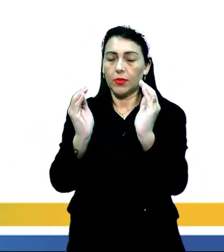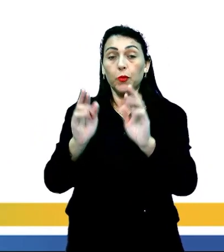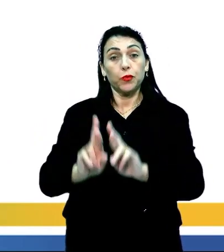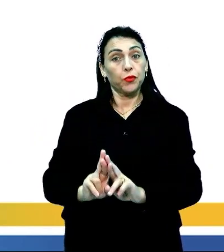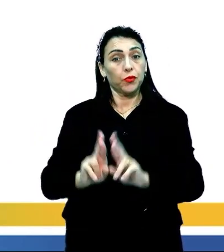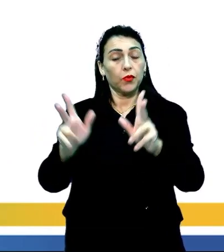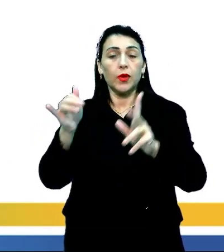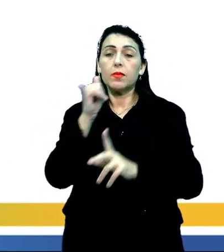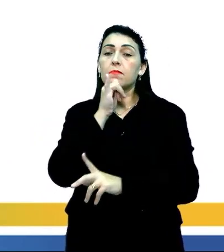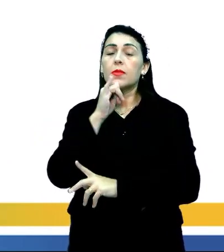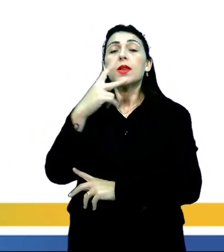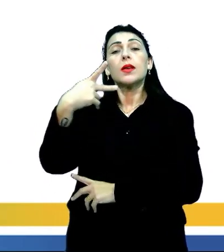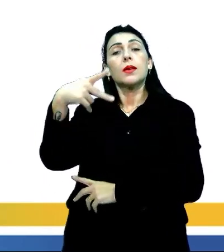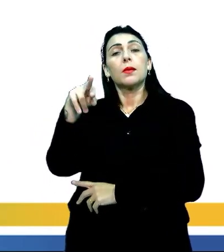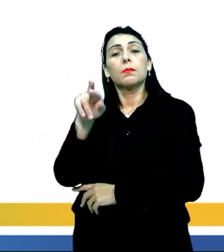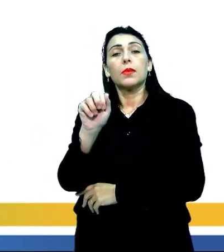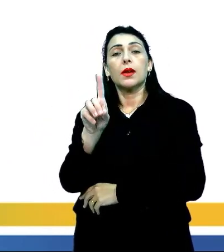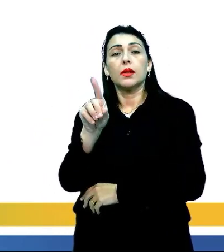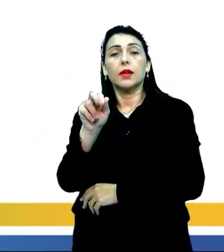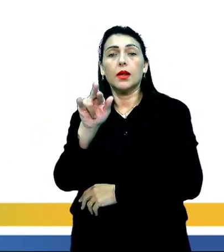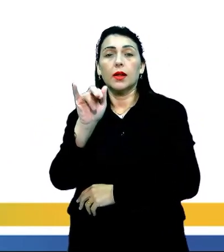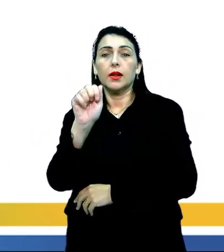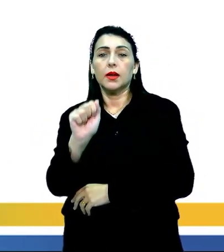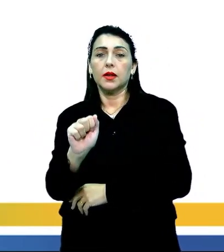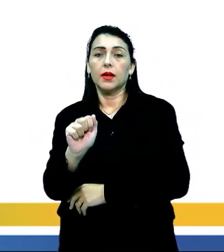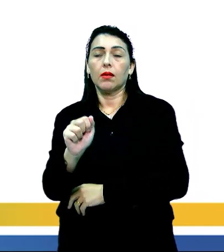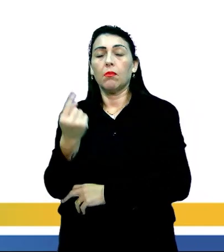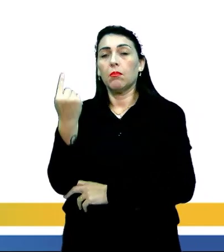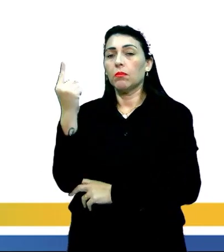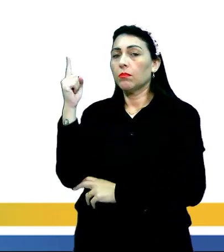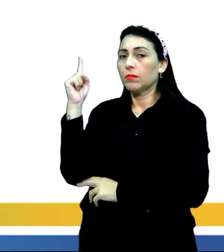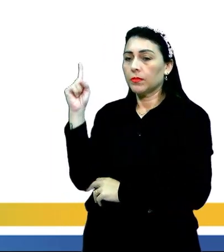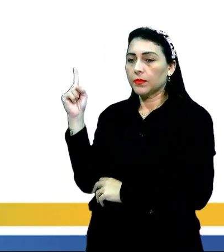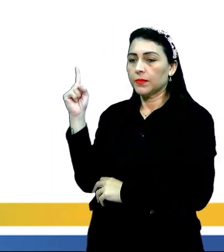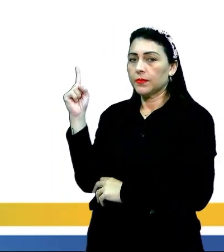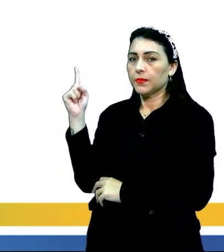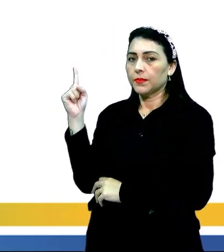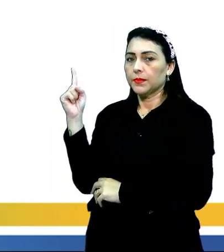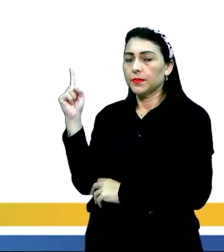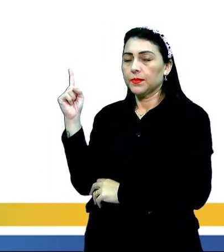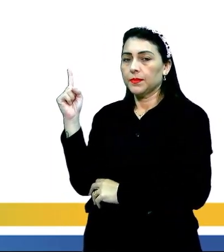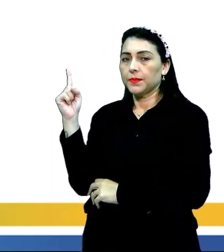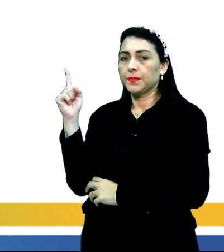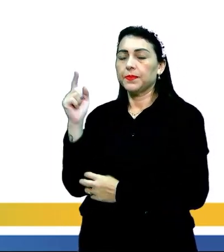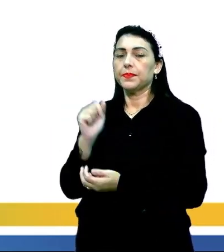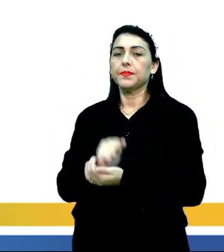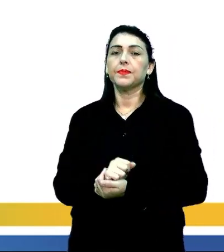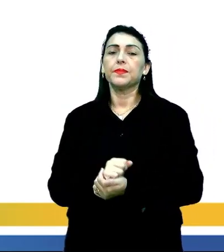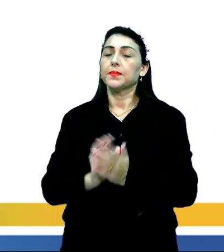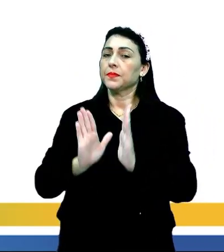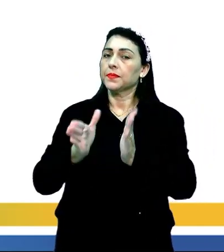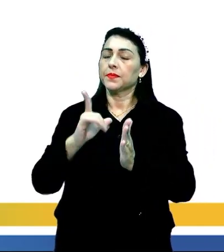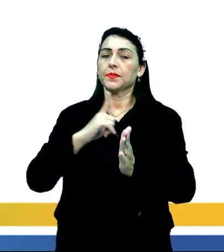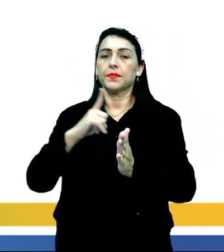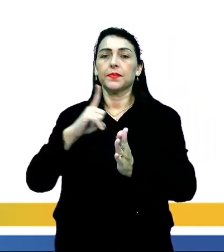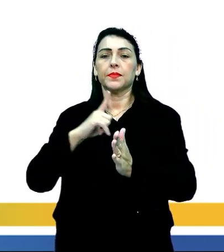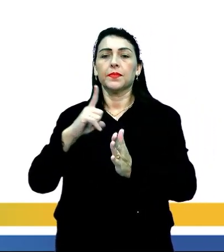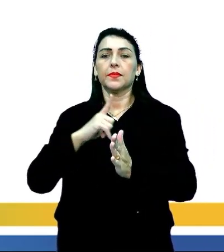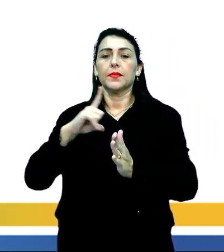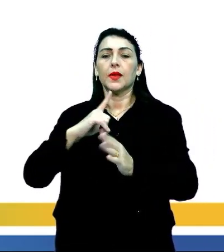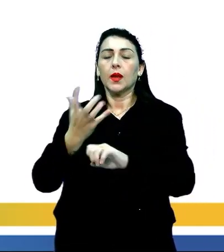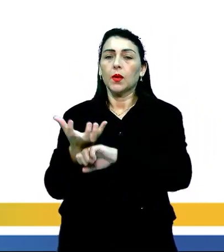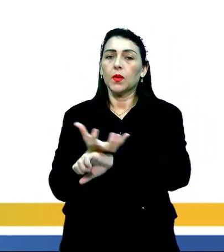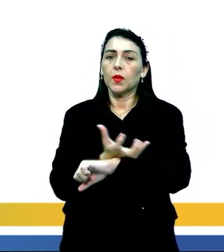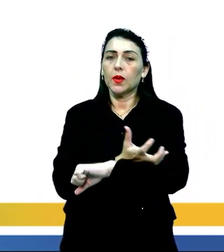Diferente, por exemplo, da pradaria. Olha que interessante, o domínio da pradaria, ele já tem aí o predomínio de uma